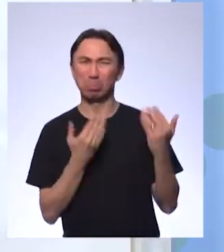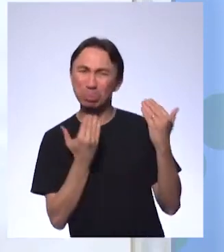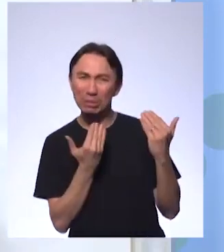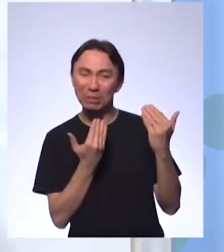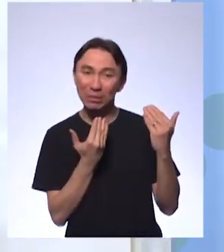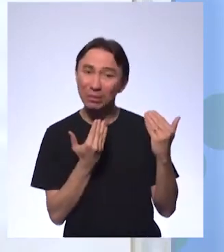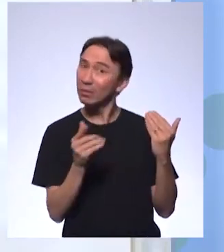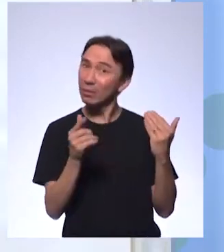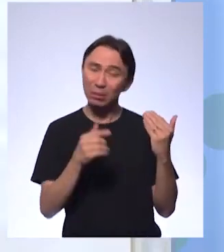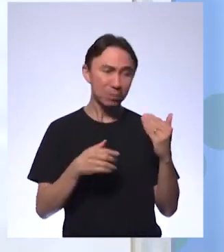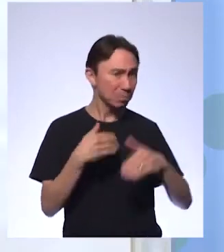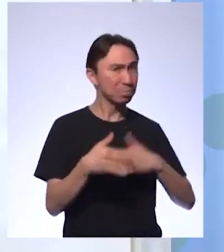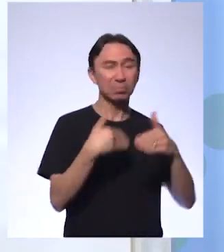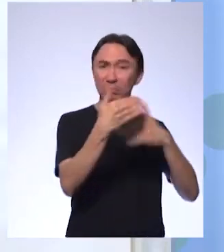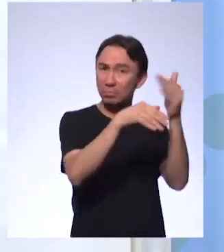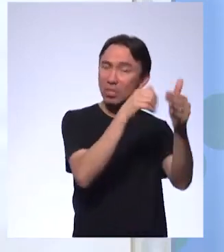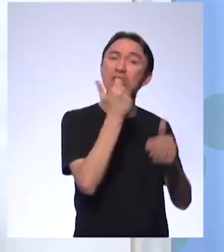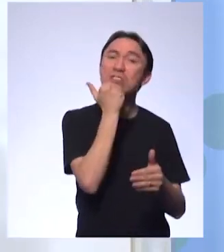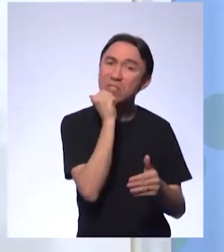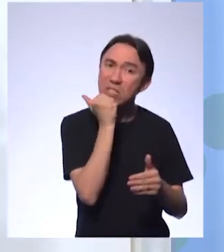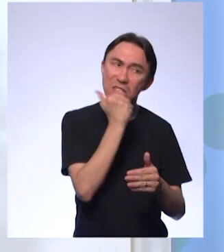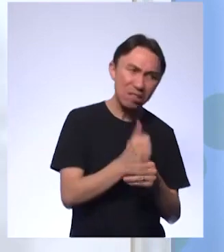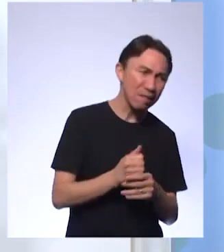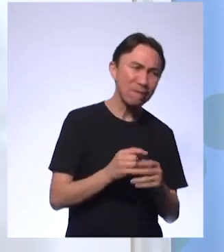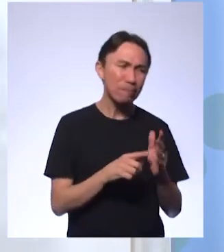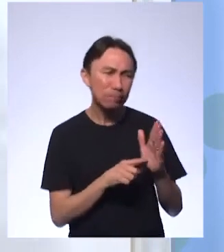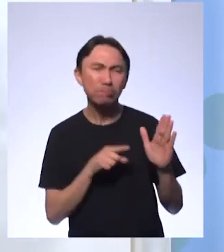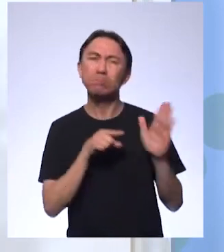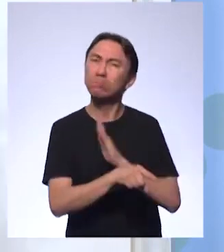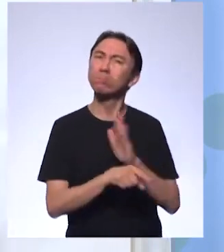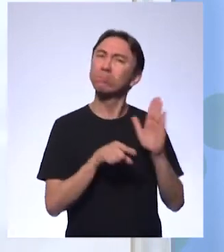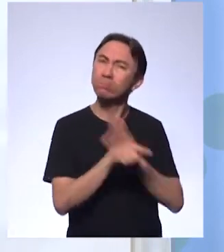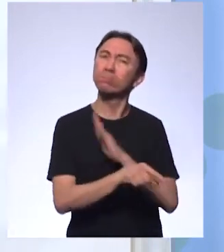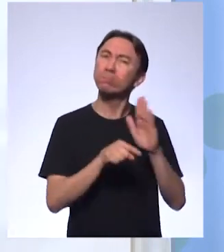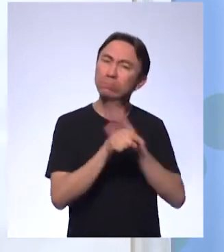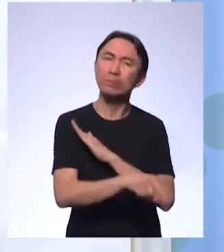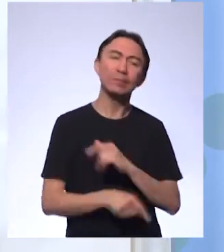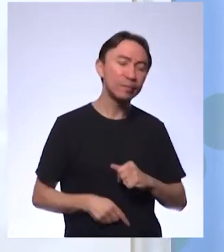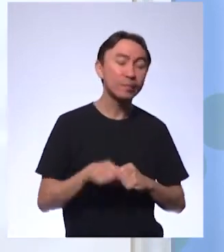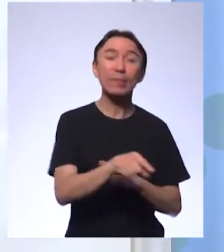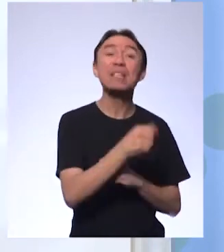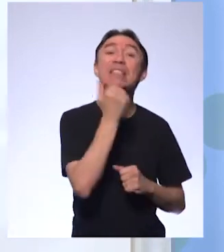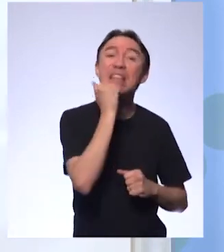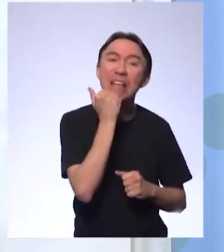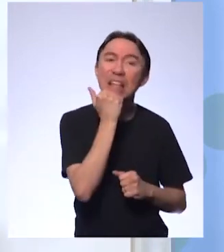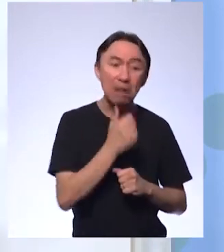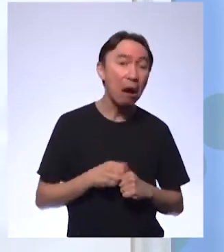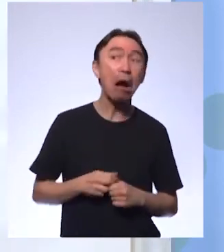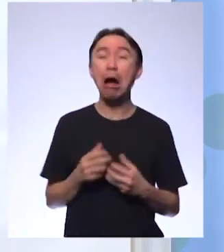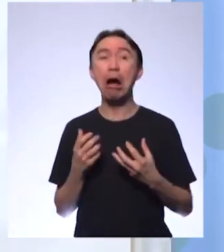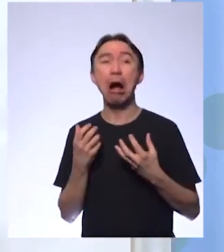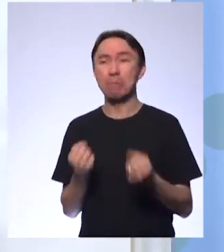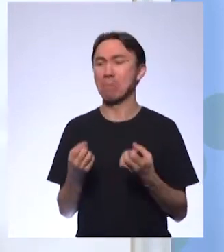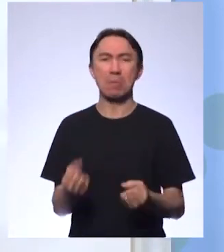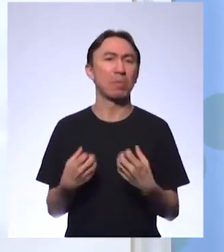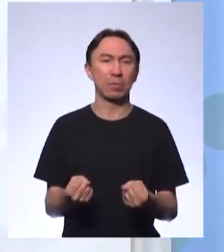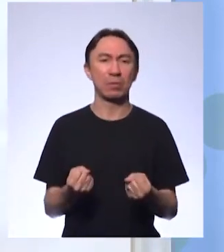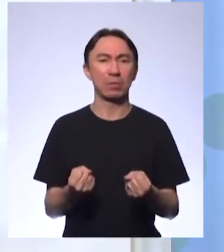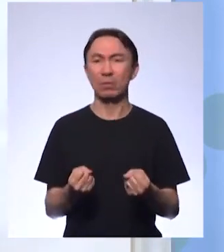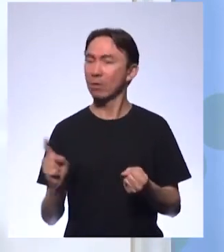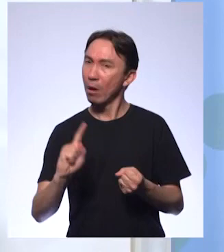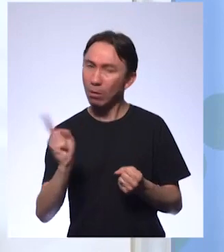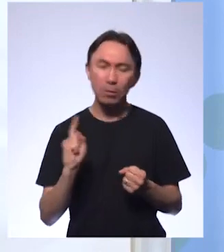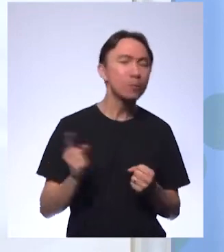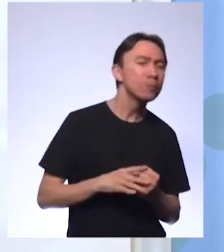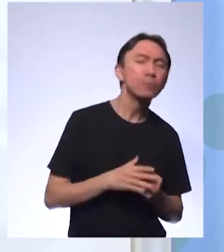ciência é feita de discussão. Ela não é feita de aceitação, não. O cientista, ele é, antes de tudo, um cara inconformado. Ele não se